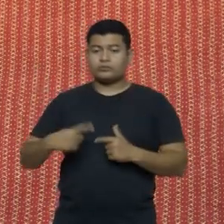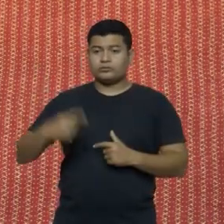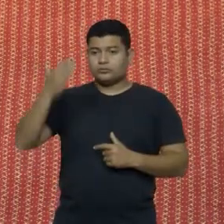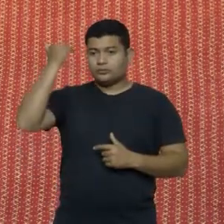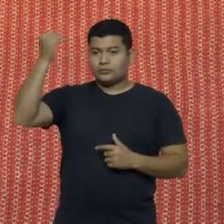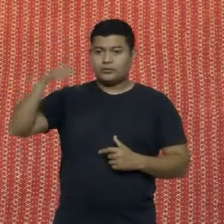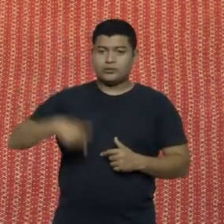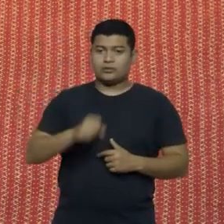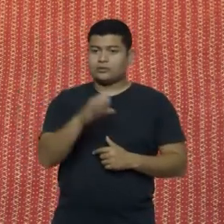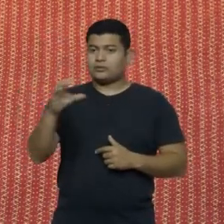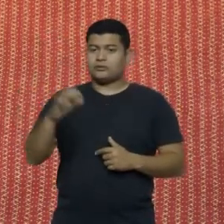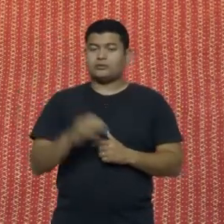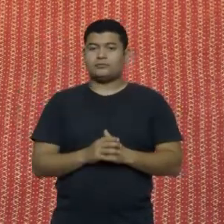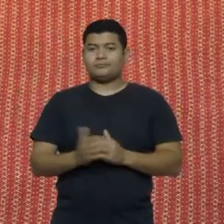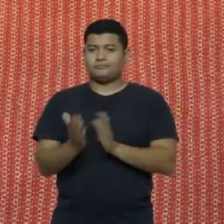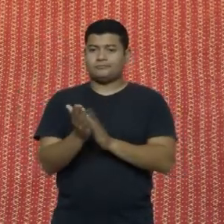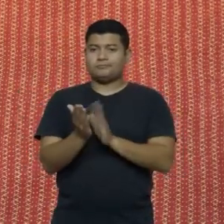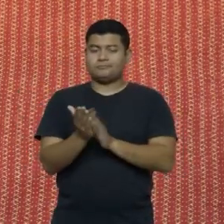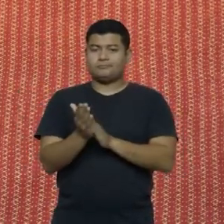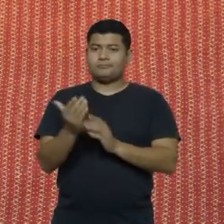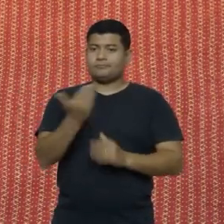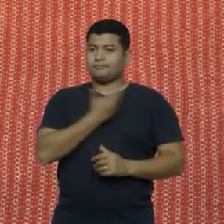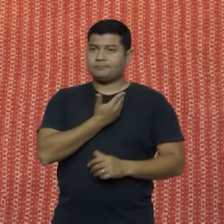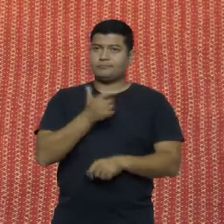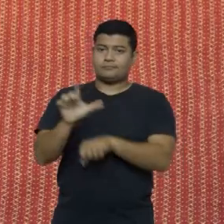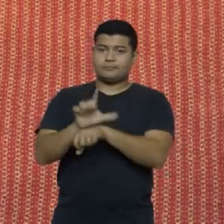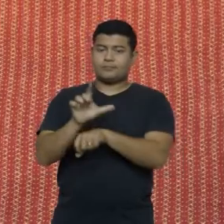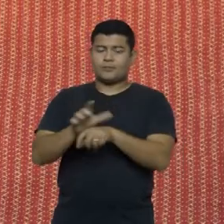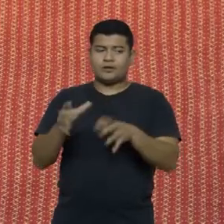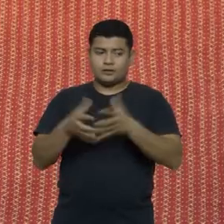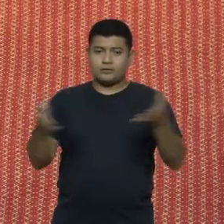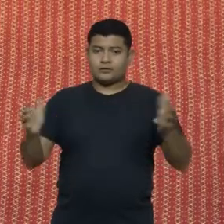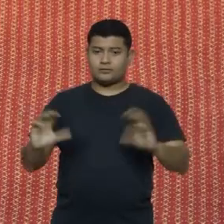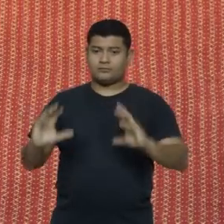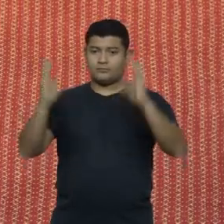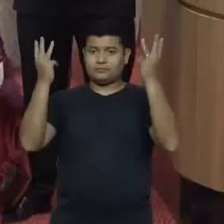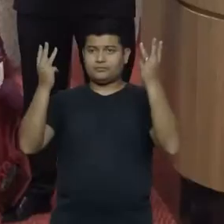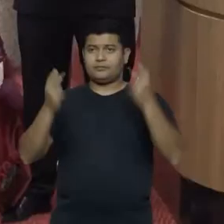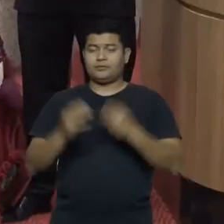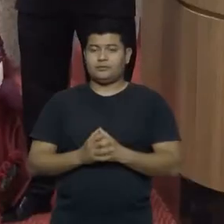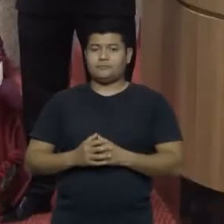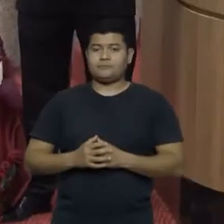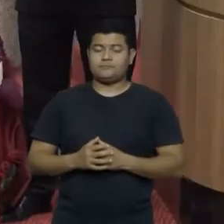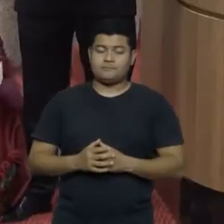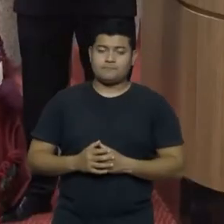amigos lajeanos e uma grande festa, a Festa Nacional do Pinhão. Muito obrigado.